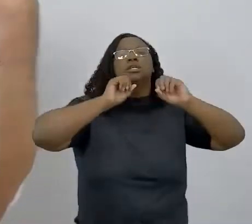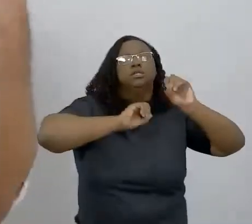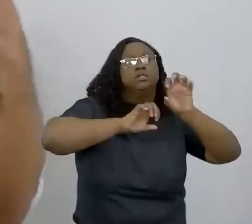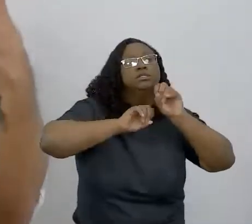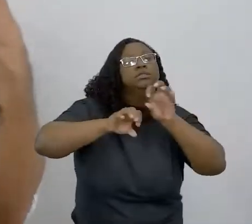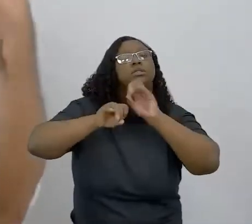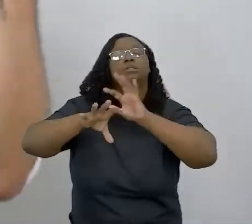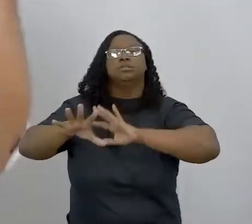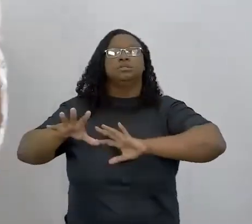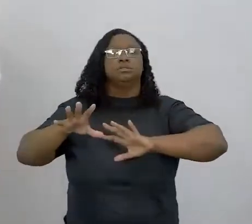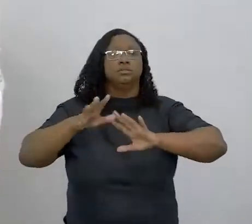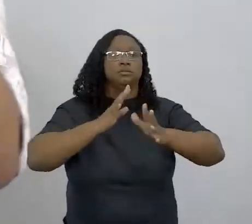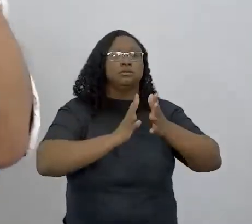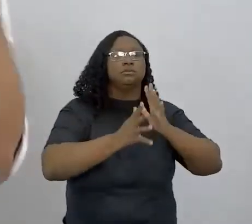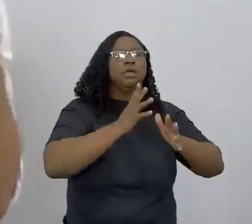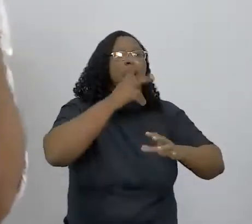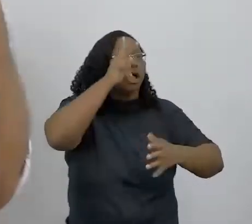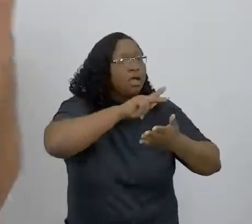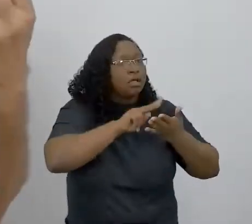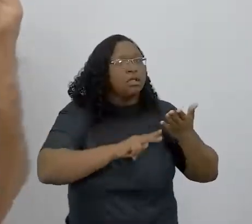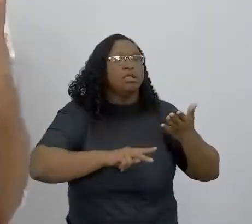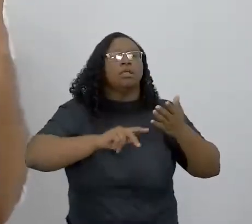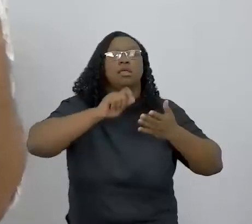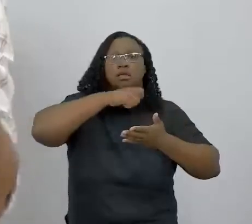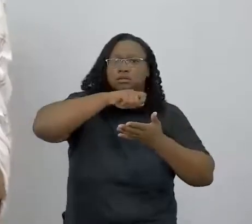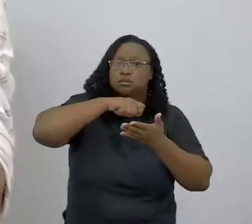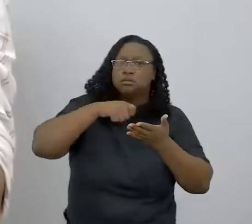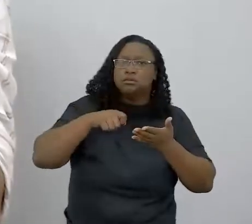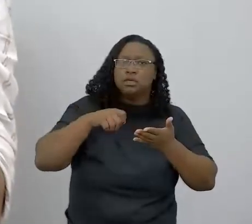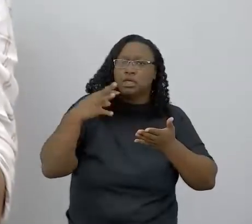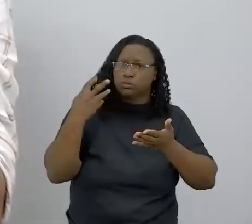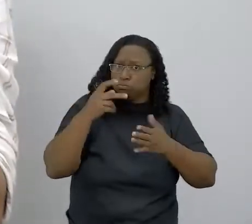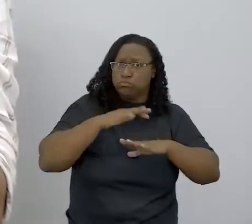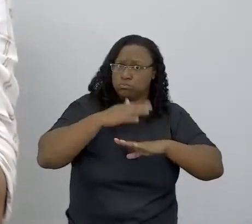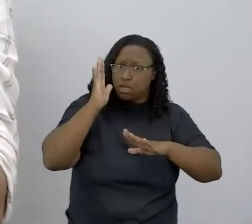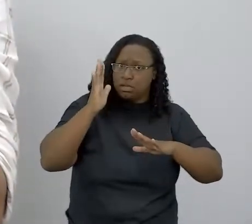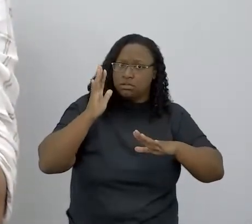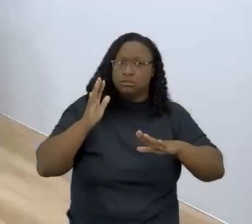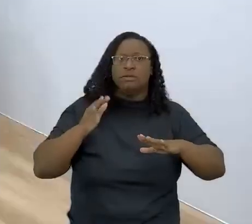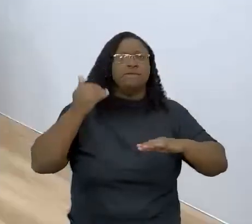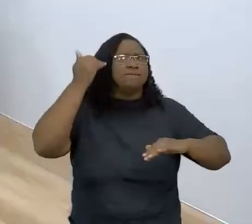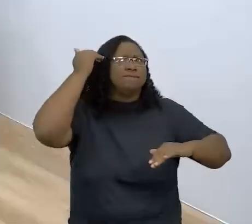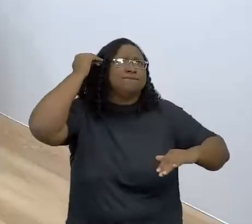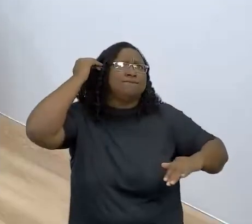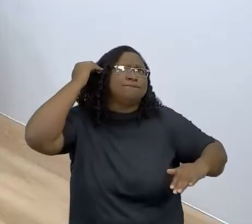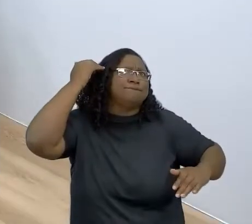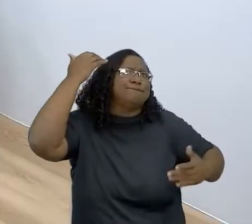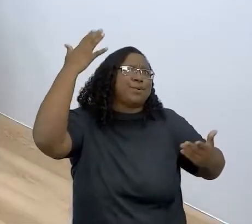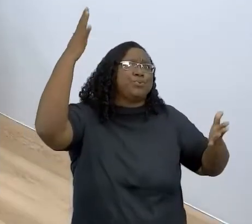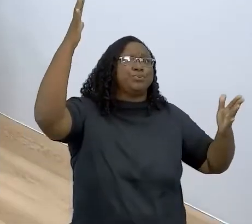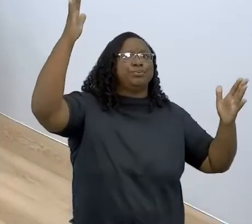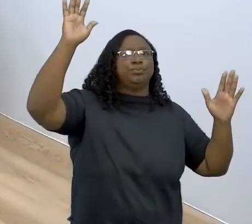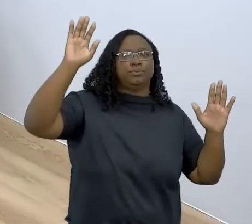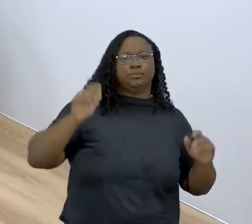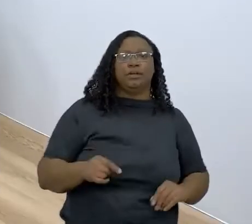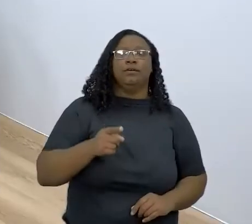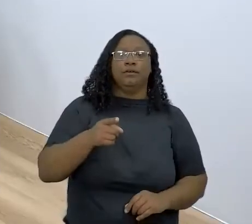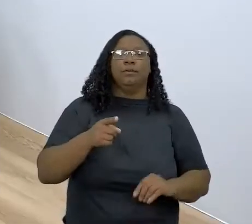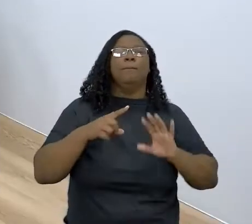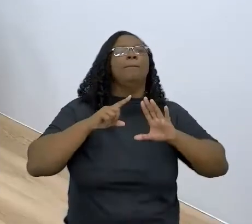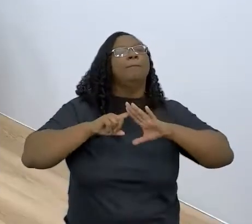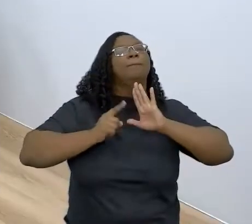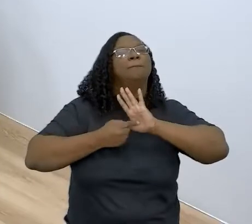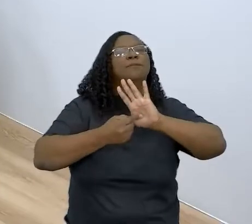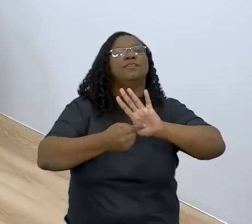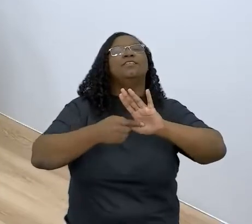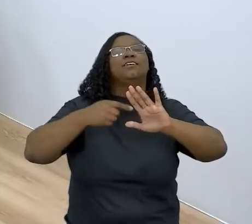ensinar o estudante a ler, escrever e tudo mais. Mas vai além disso. Ah, é. Vai muito além. E eu vou até provar para vocês, vou pedir para a